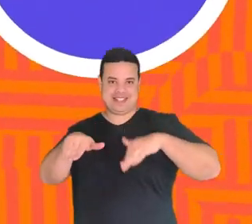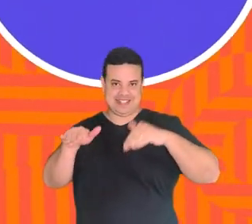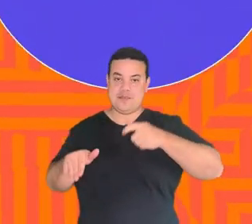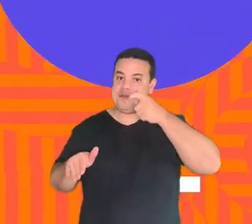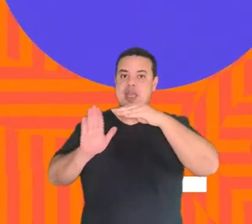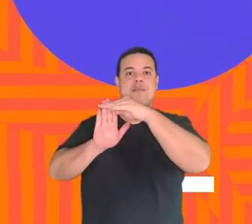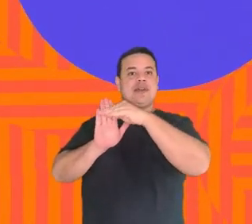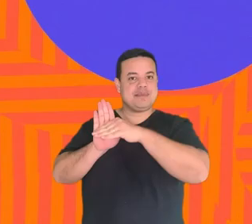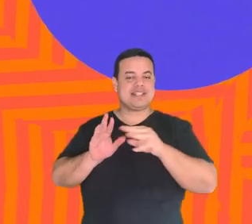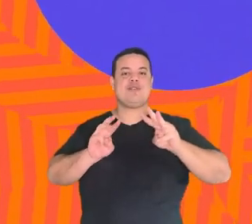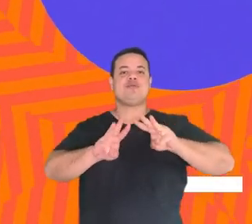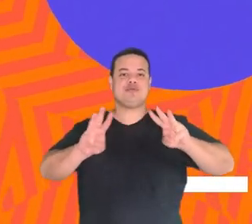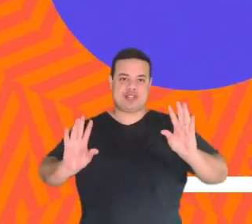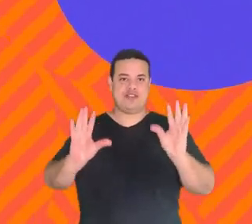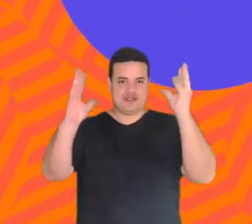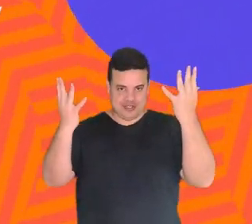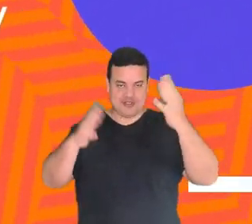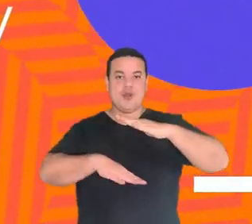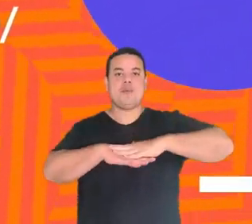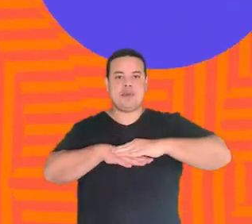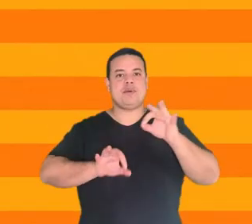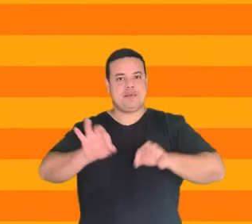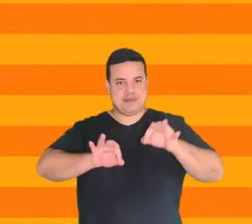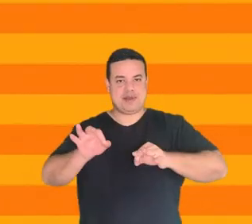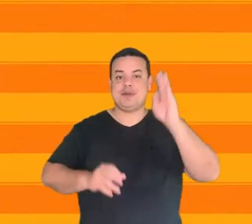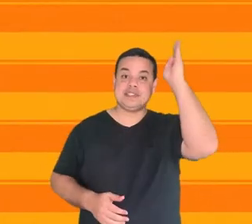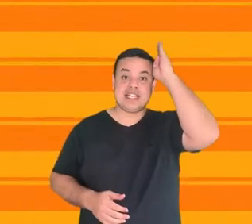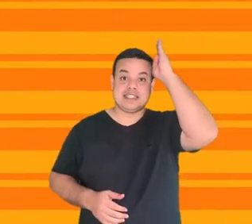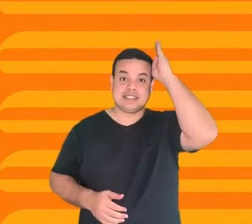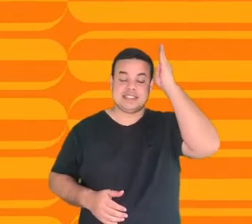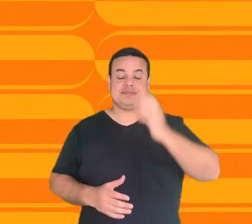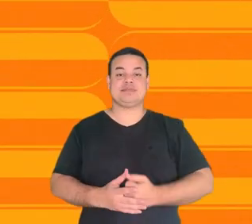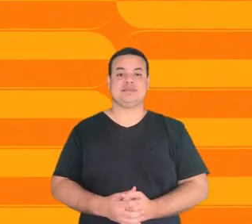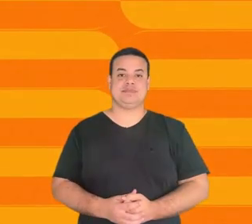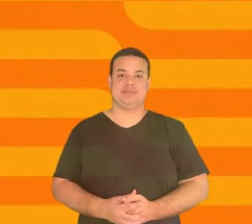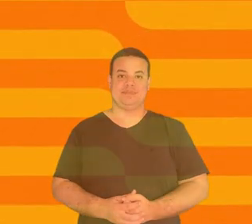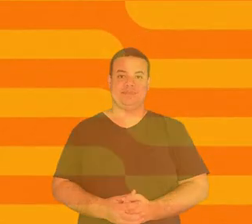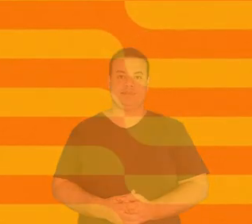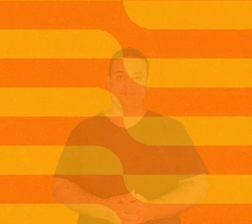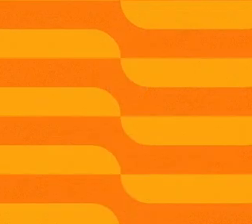4 de setembro. Confira a programação no site do festival. Realização Sesc.